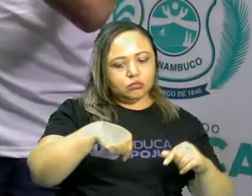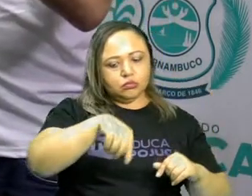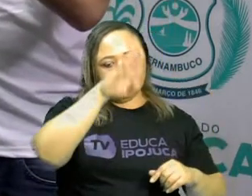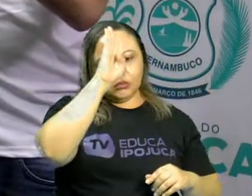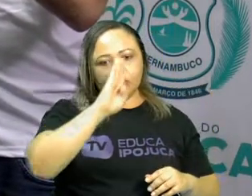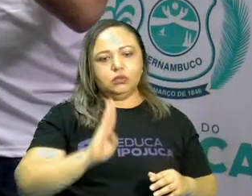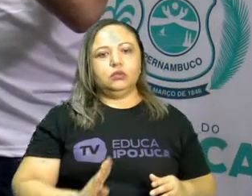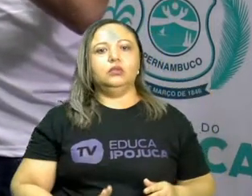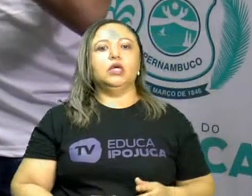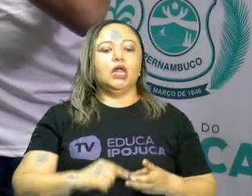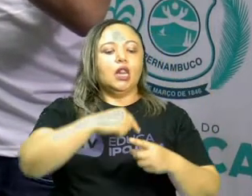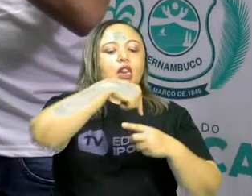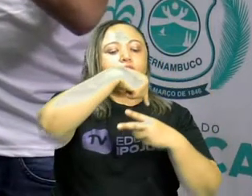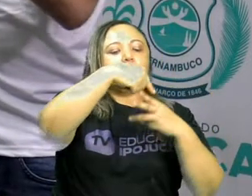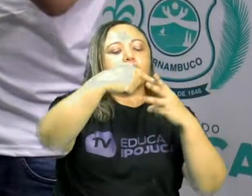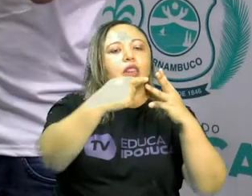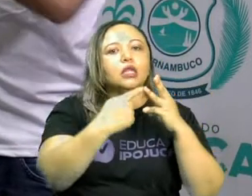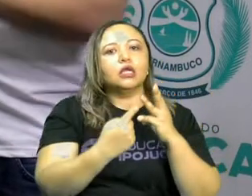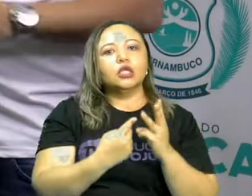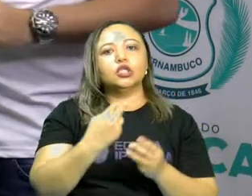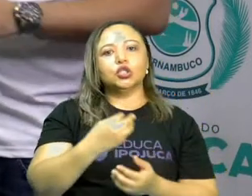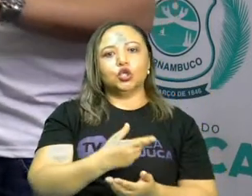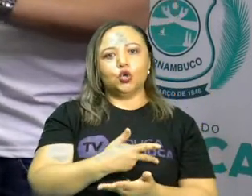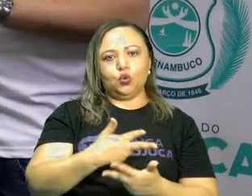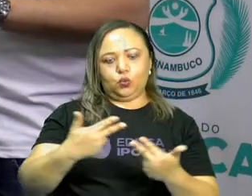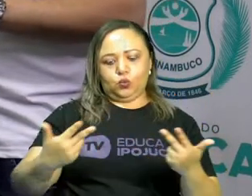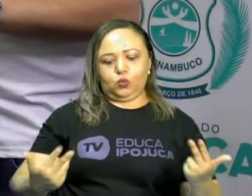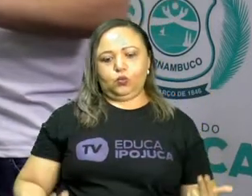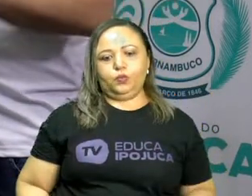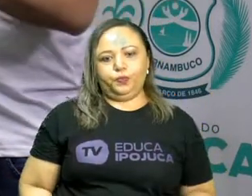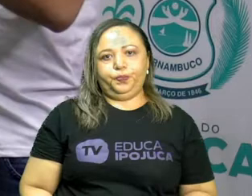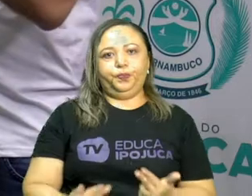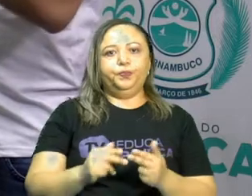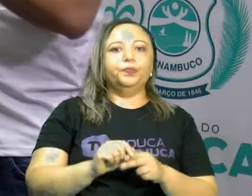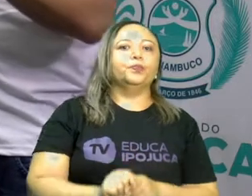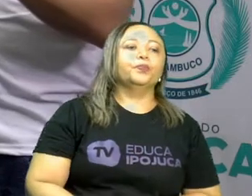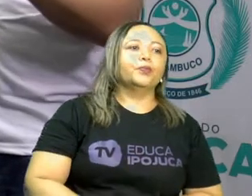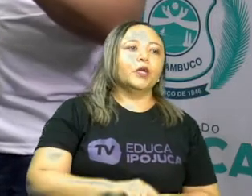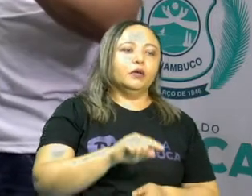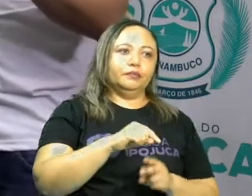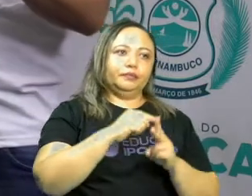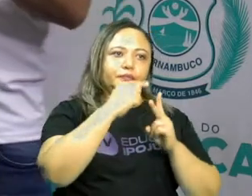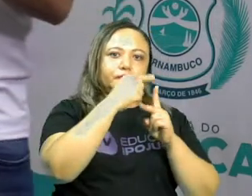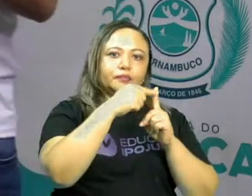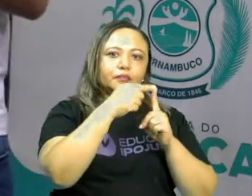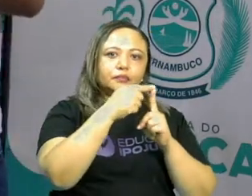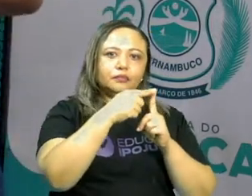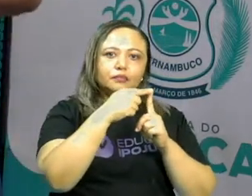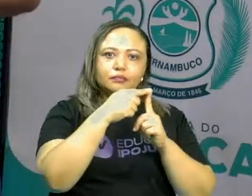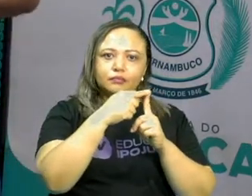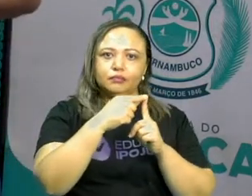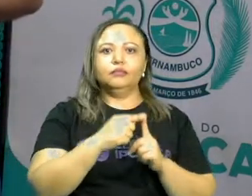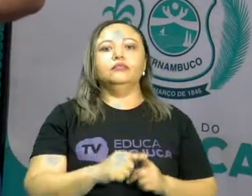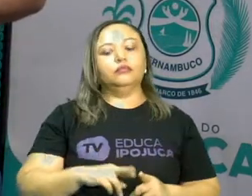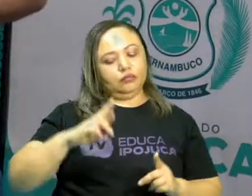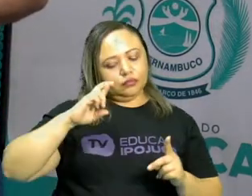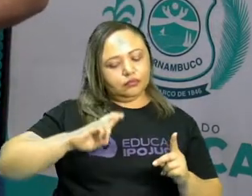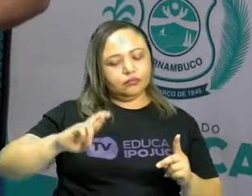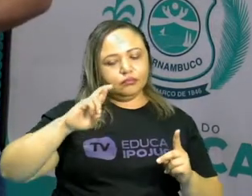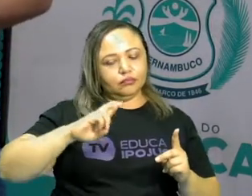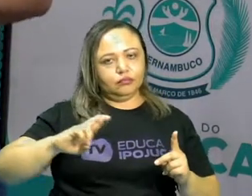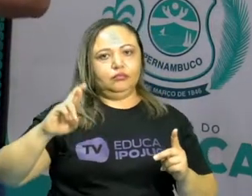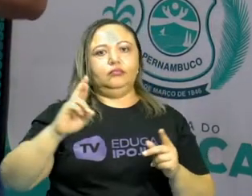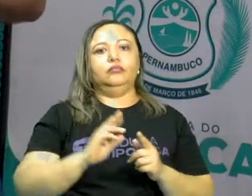Três motivos principais vão levar a essa proclamação. Primeiramente, nós temos a chamada questão religiosa.